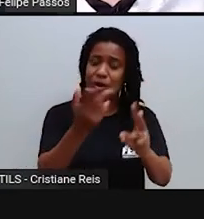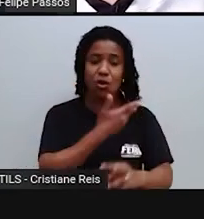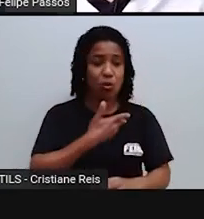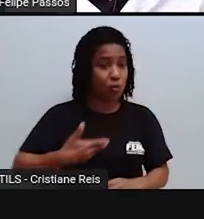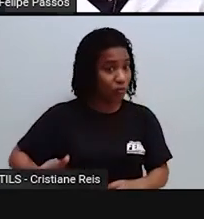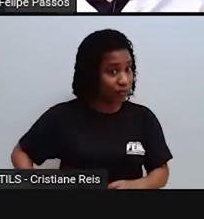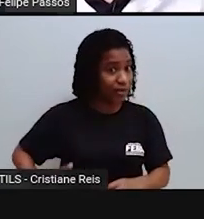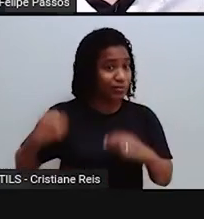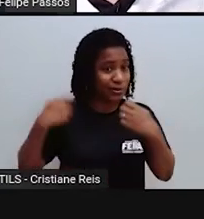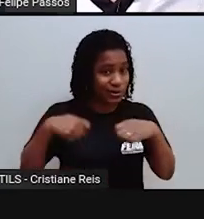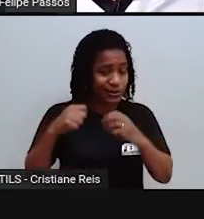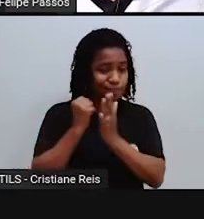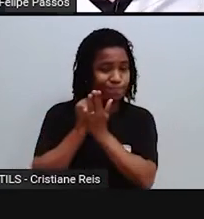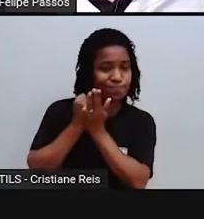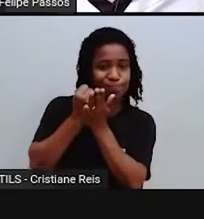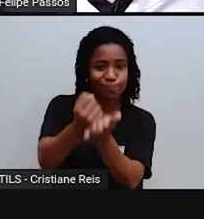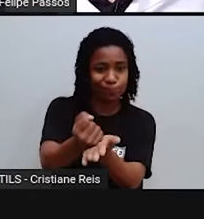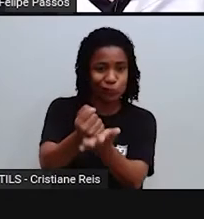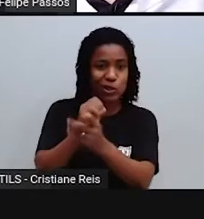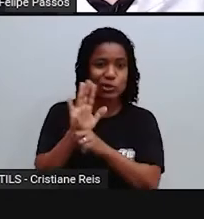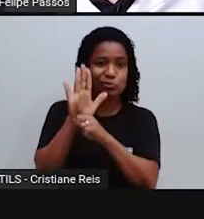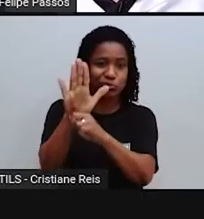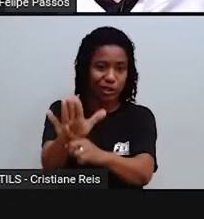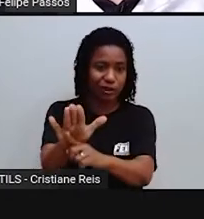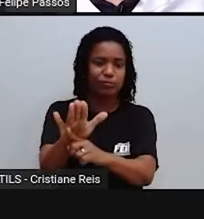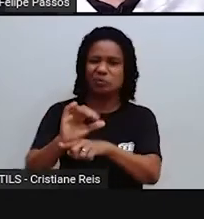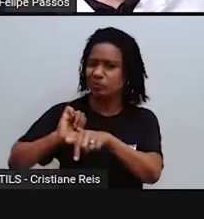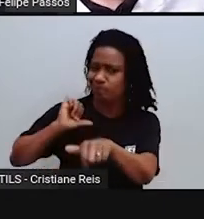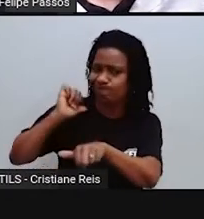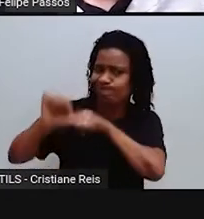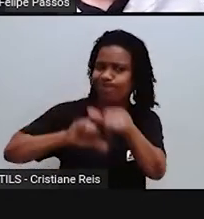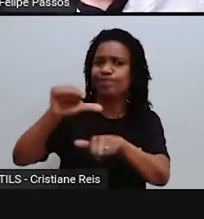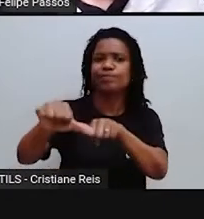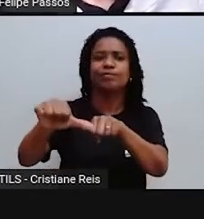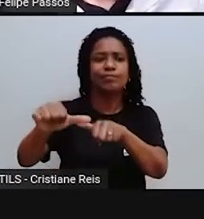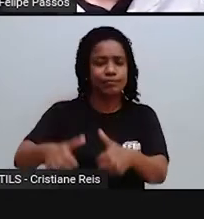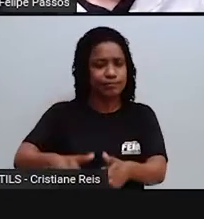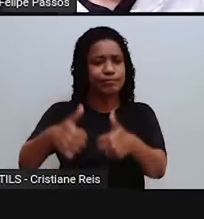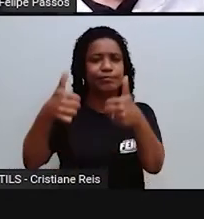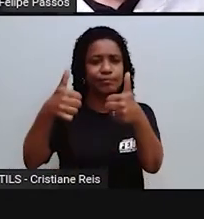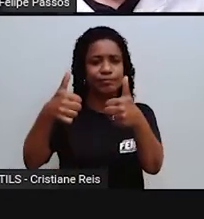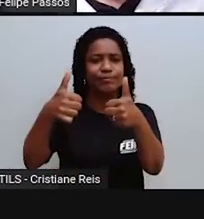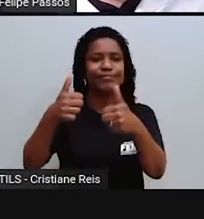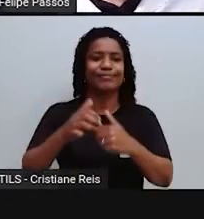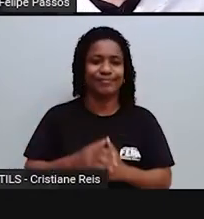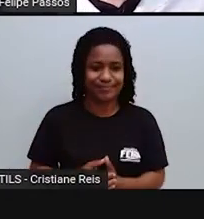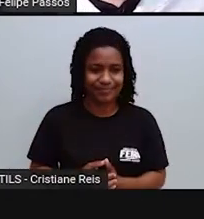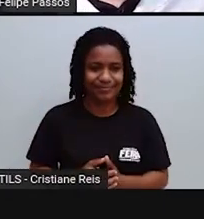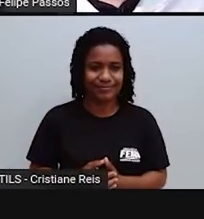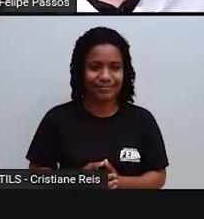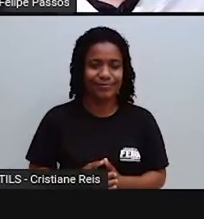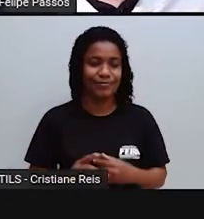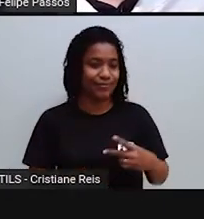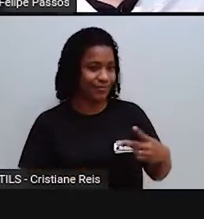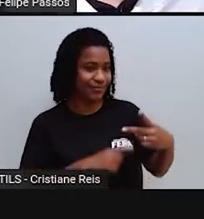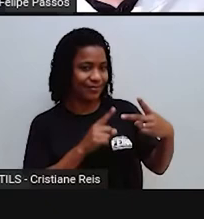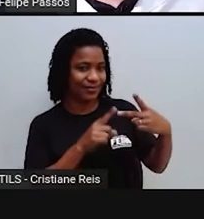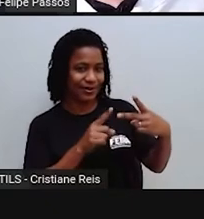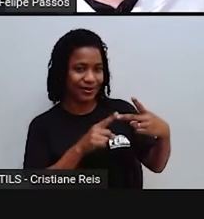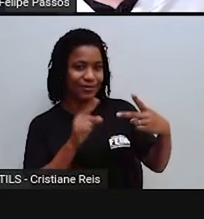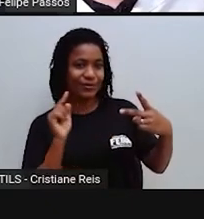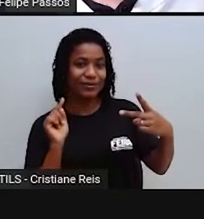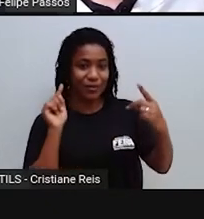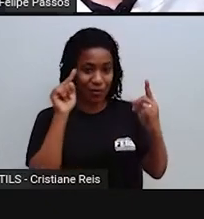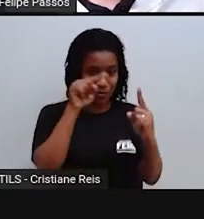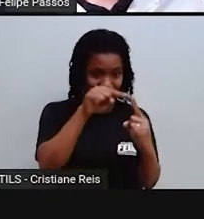que tentar interromper esse ciclo, quebrar essa roda. Certo? Então, bora lá para o segundo objetivo.